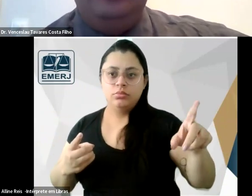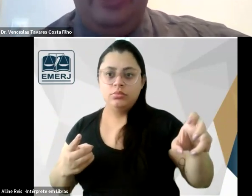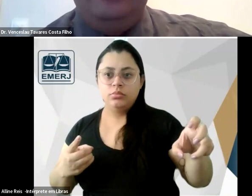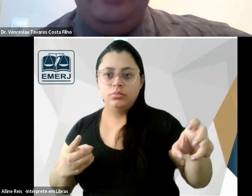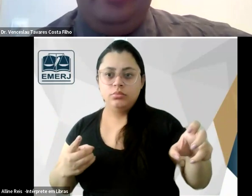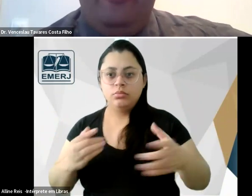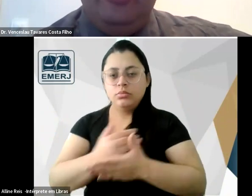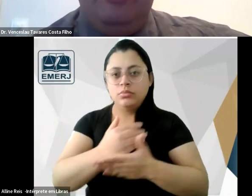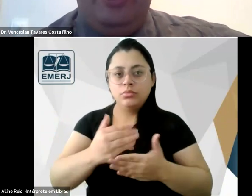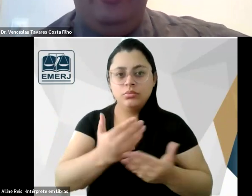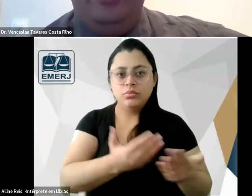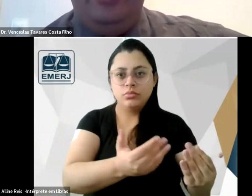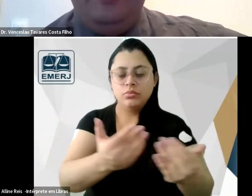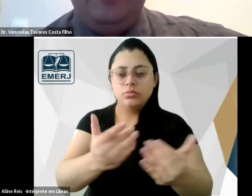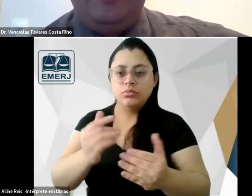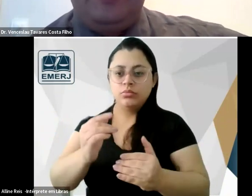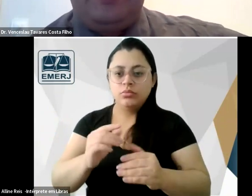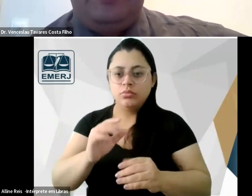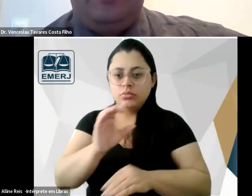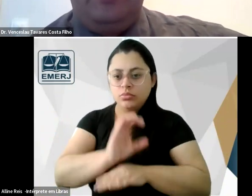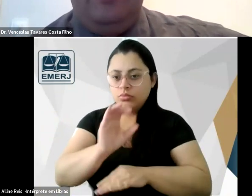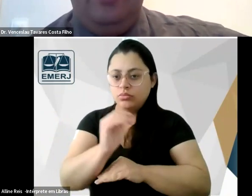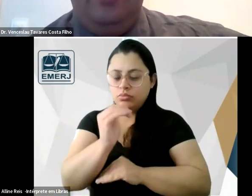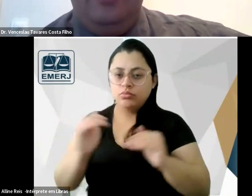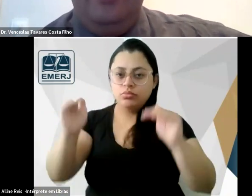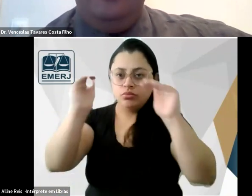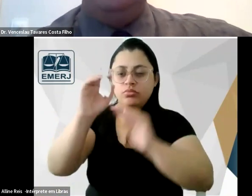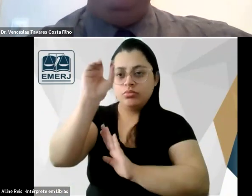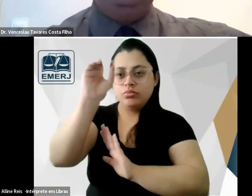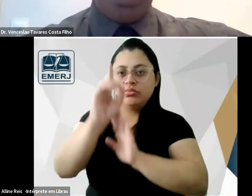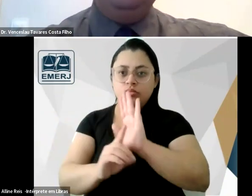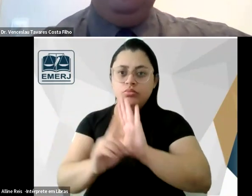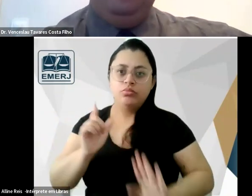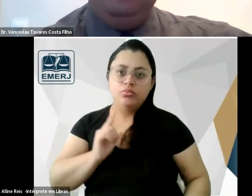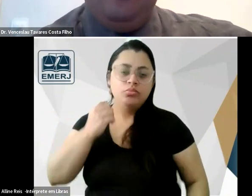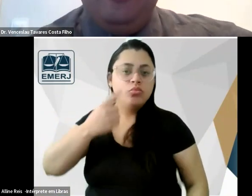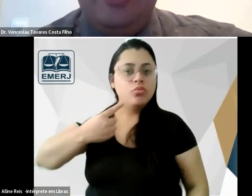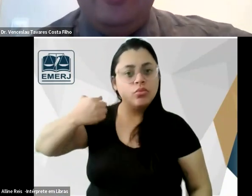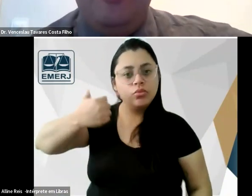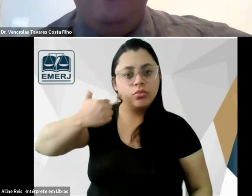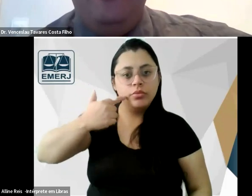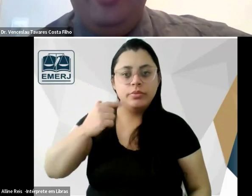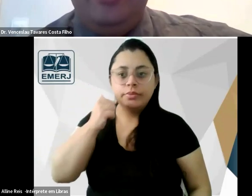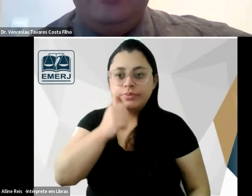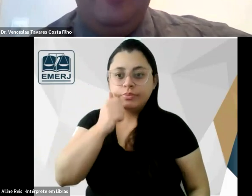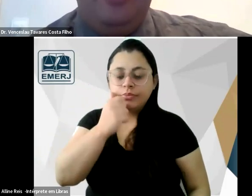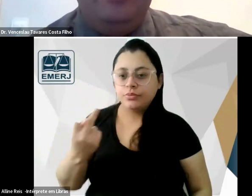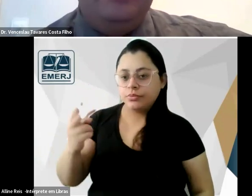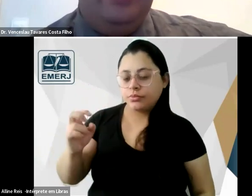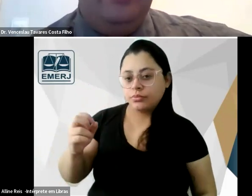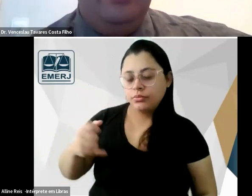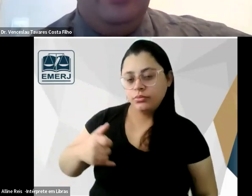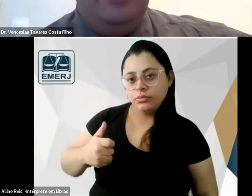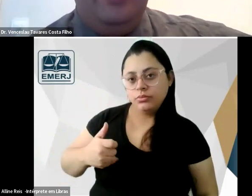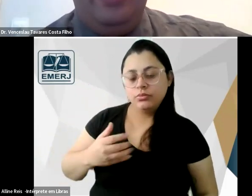rapazes já iniciavam o curso superior em direito e essas moças com 25 anos eram consideradas muito verdes para